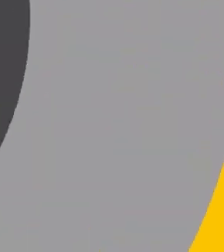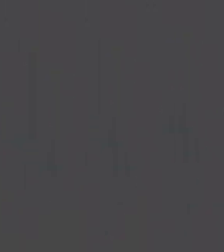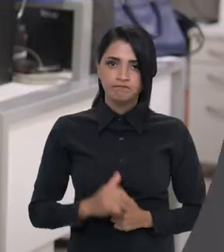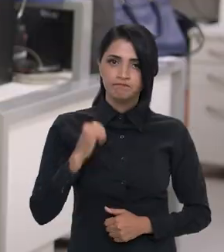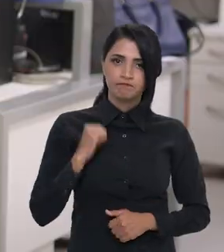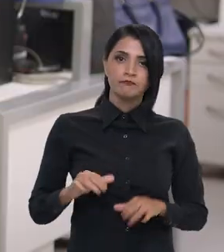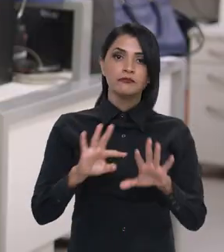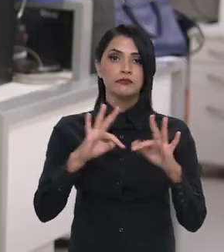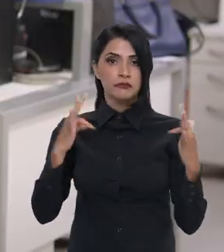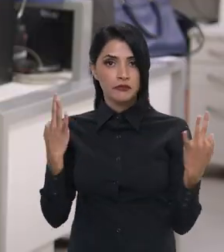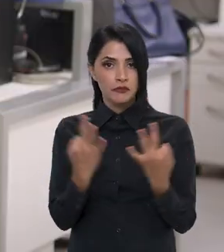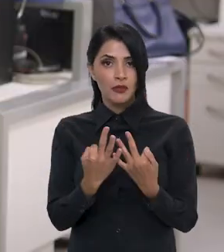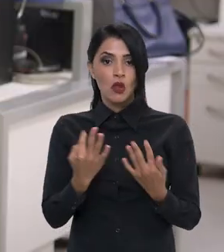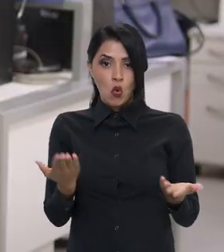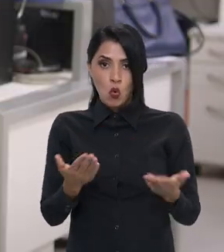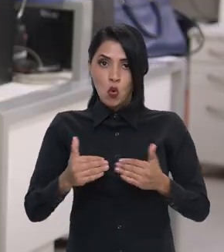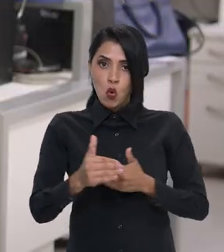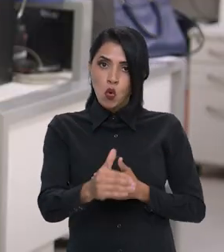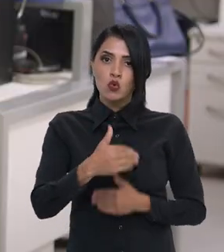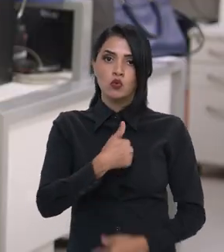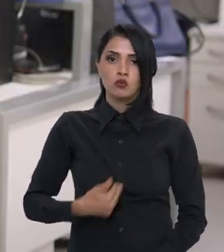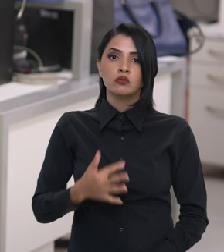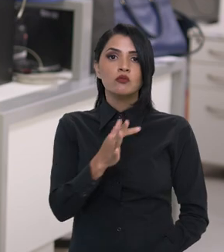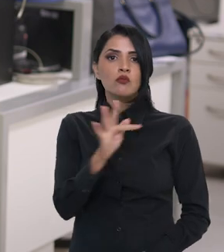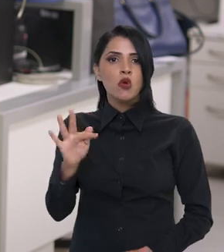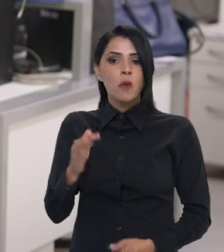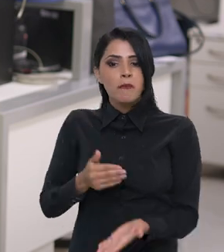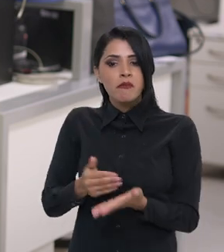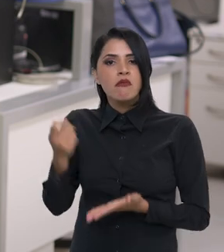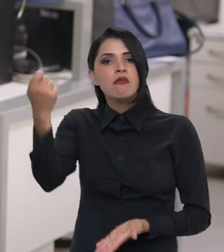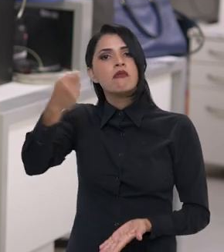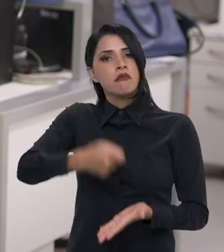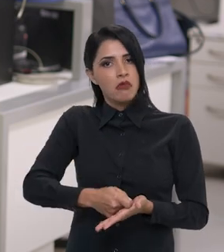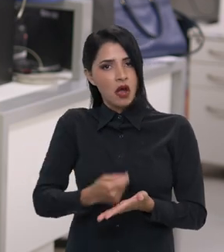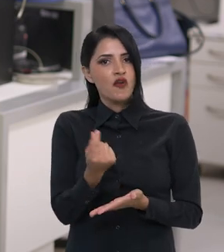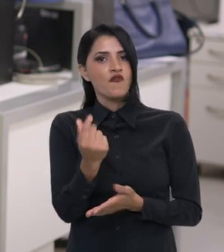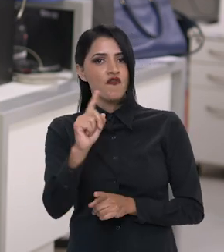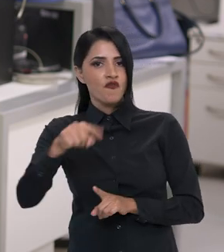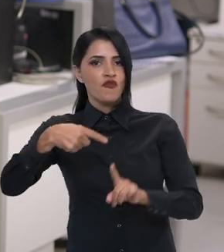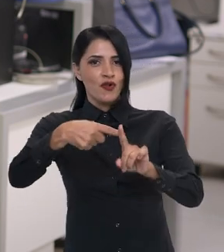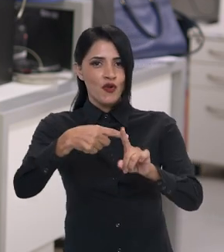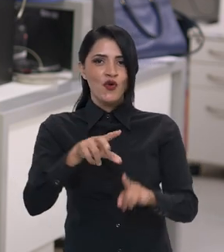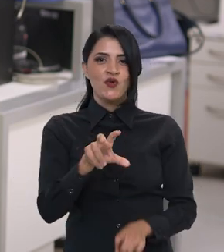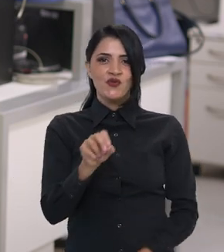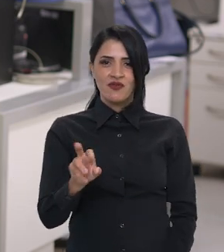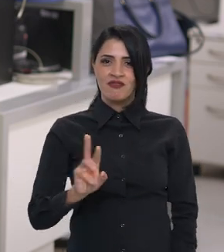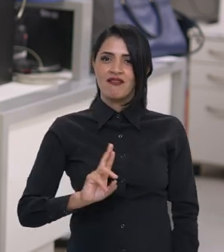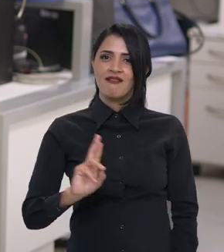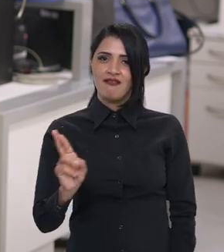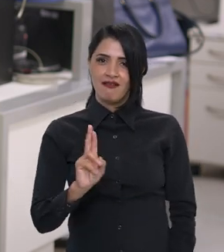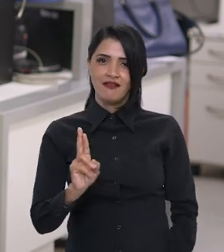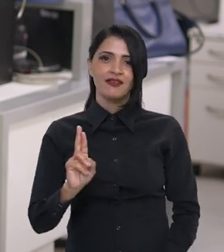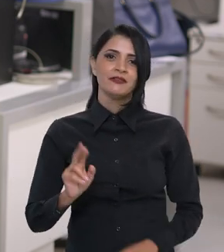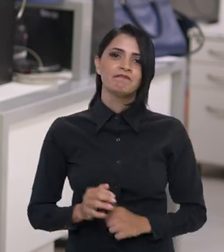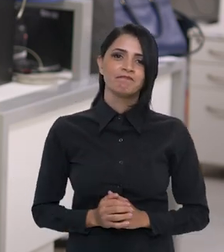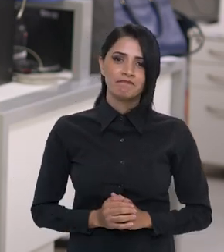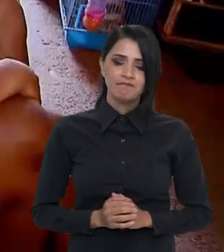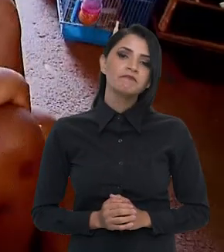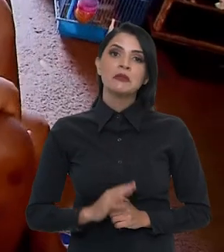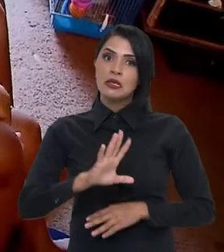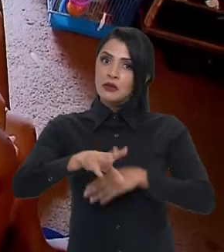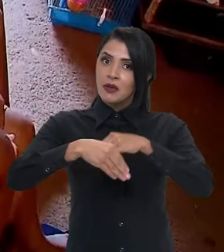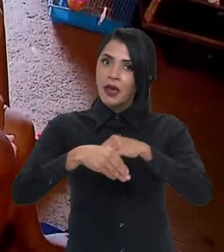Sul. Bolsa Família. A partir de hoje, o governo federal começa a pagar novo valor extra de R$ 50,00 no